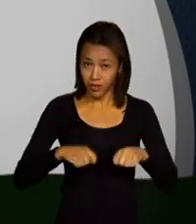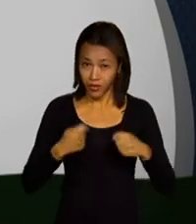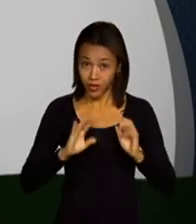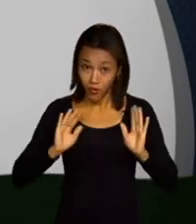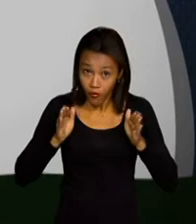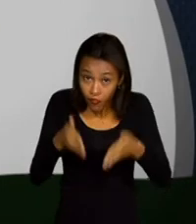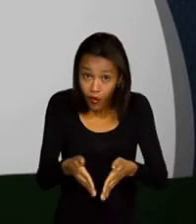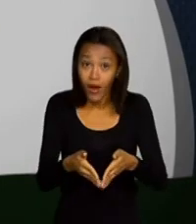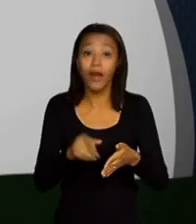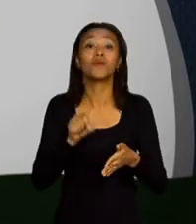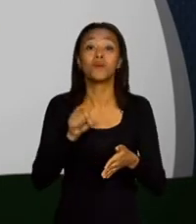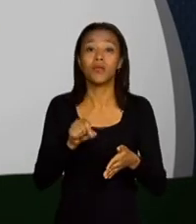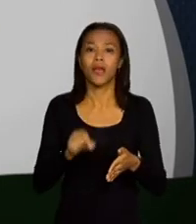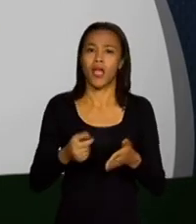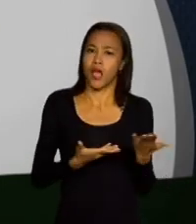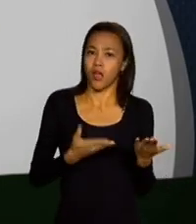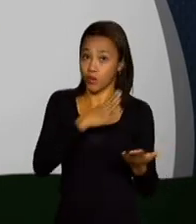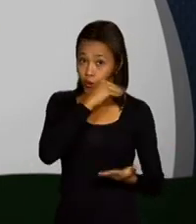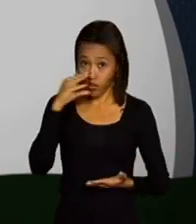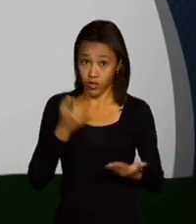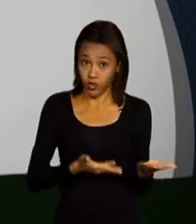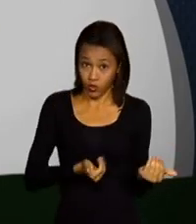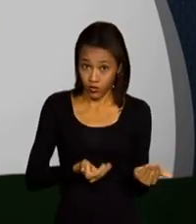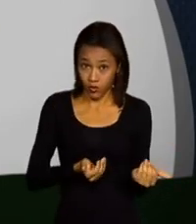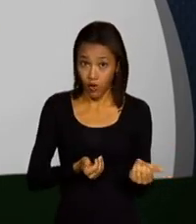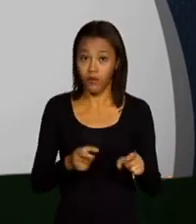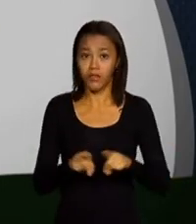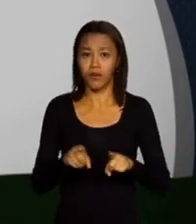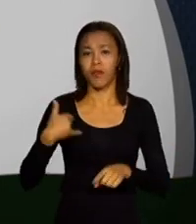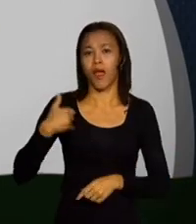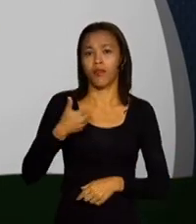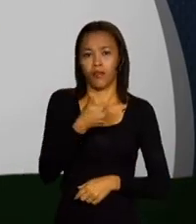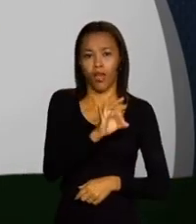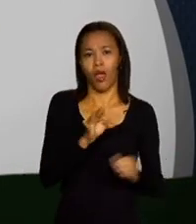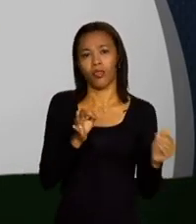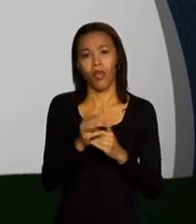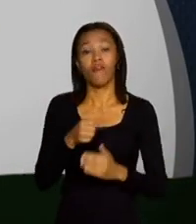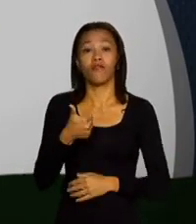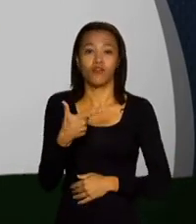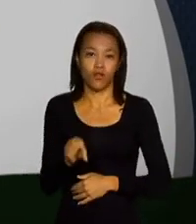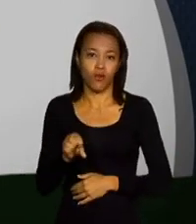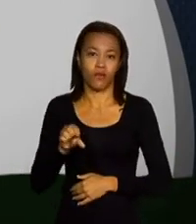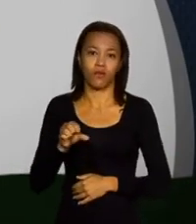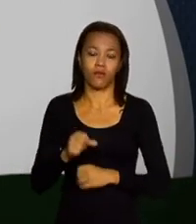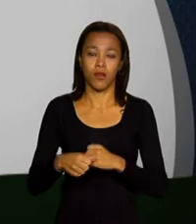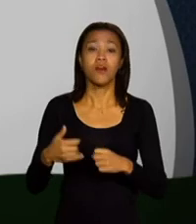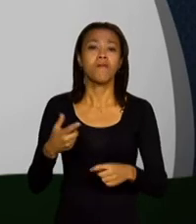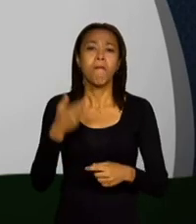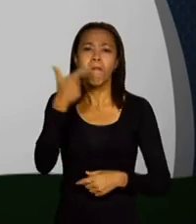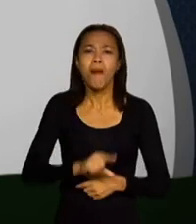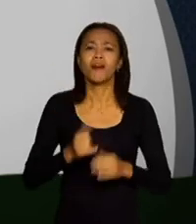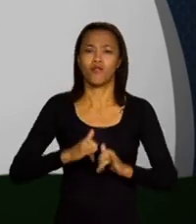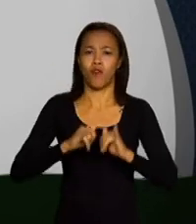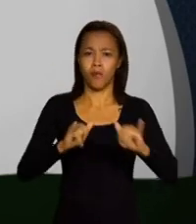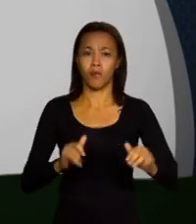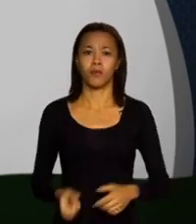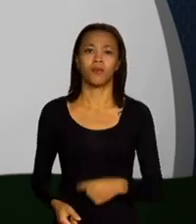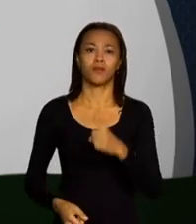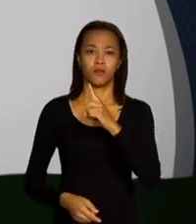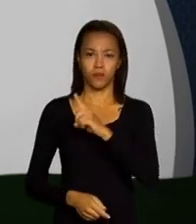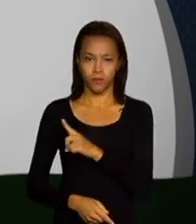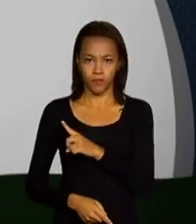contemplar trabalhos direcionados a adolescentes e jovens de 10 a 29 anos. Informações no